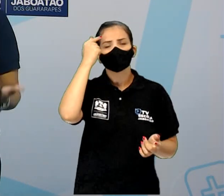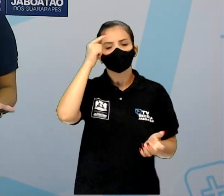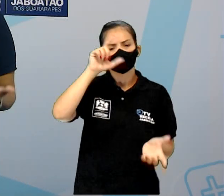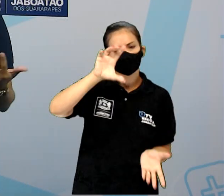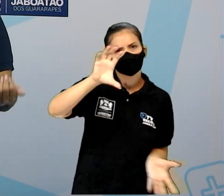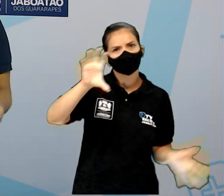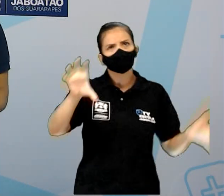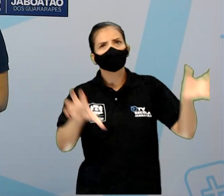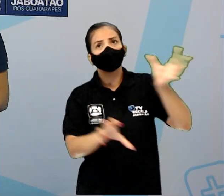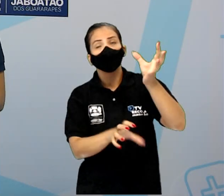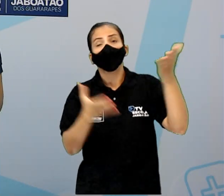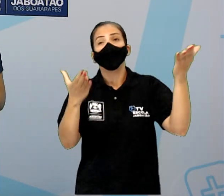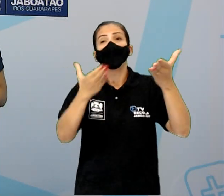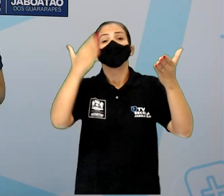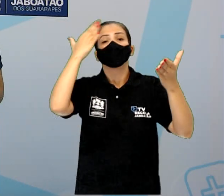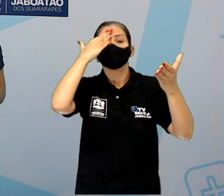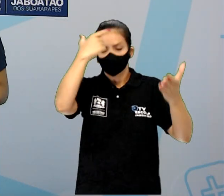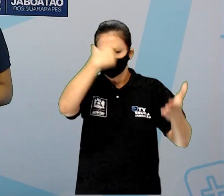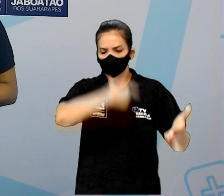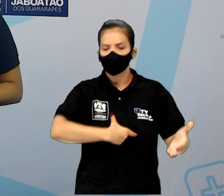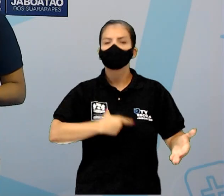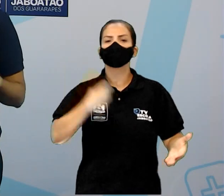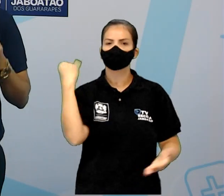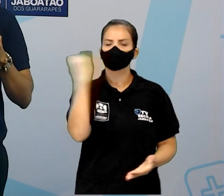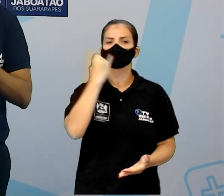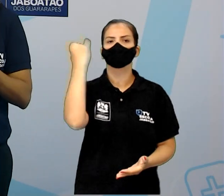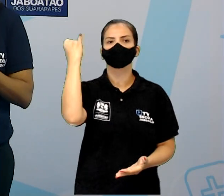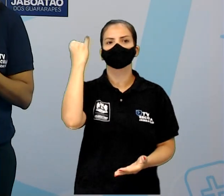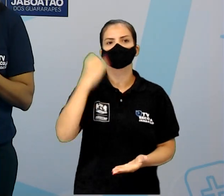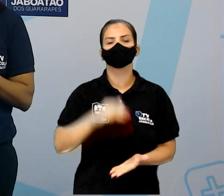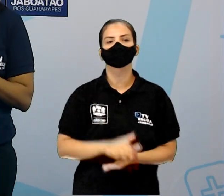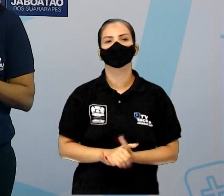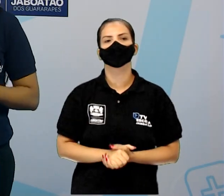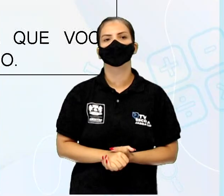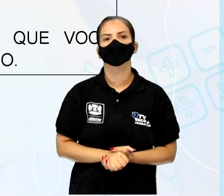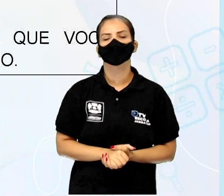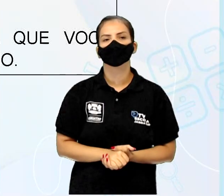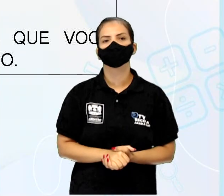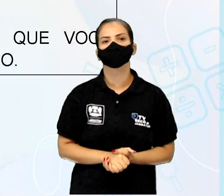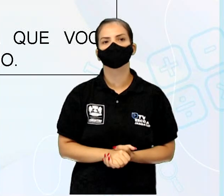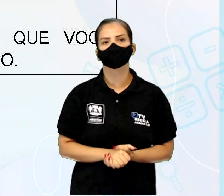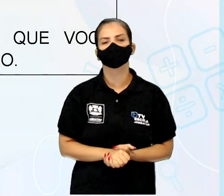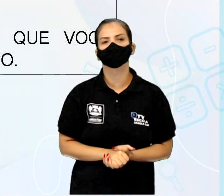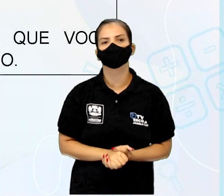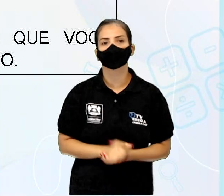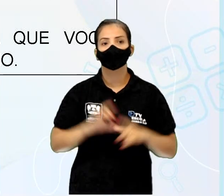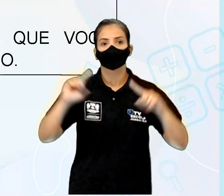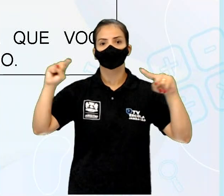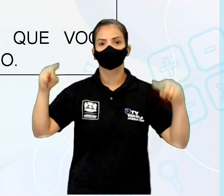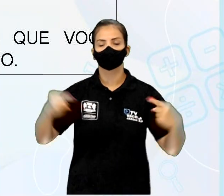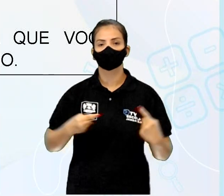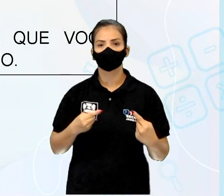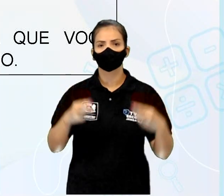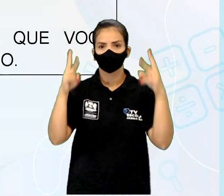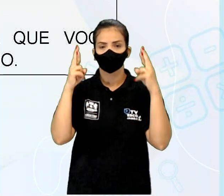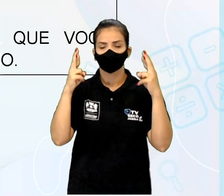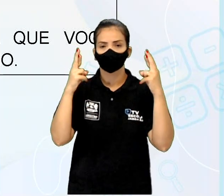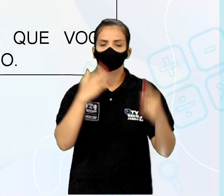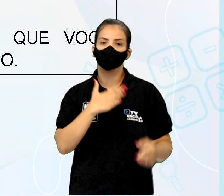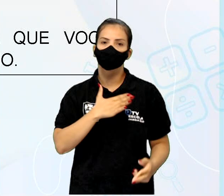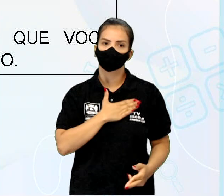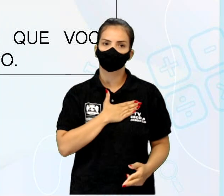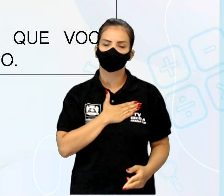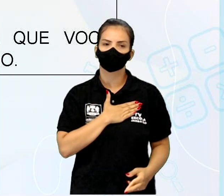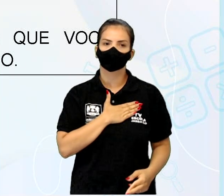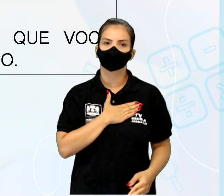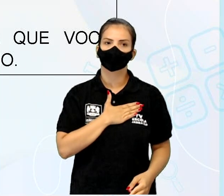entender a sua grandeza. E agora vamos para o desafio. Vamos lá? Espero que vocês gostem desse desafio,